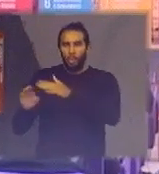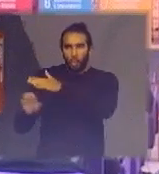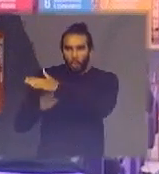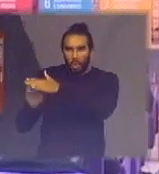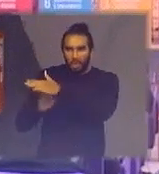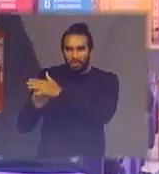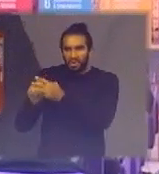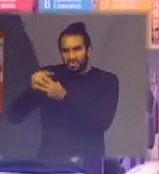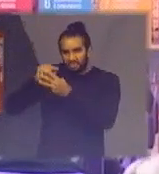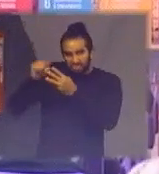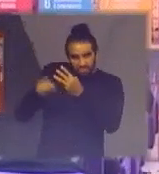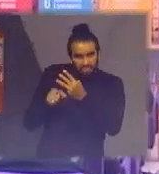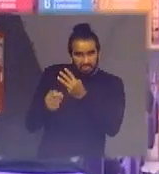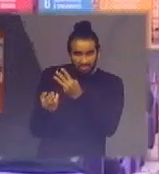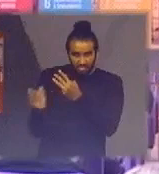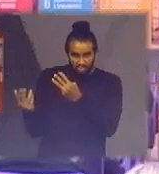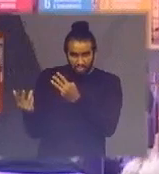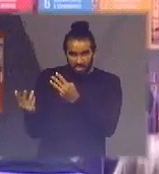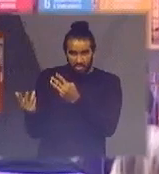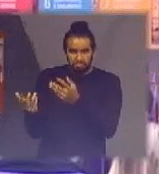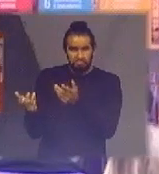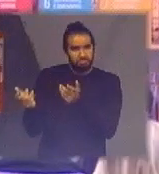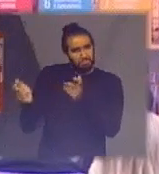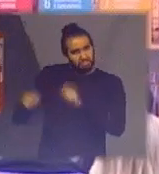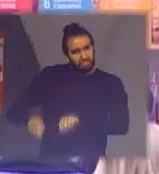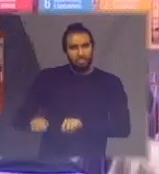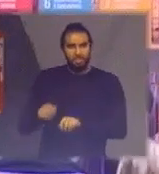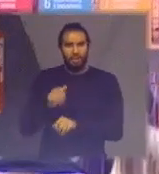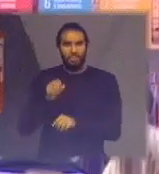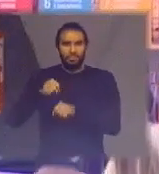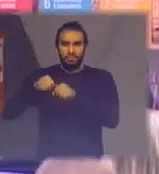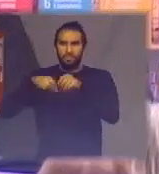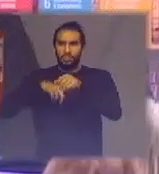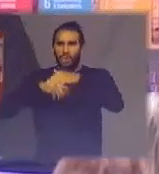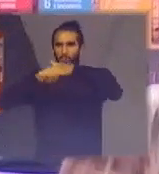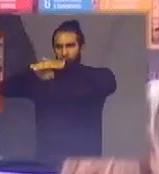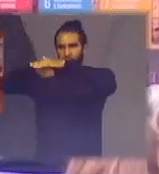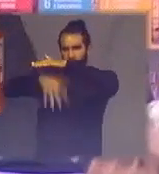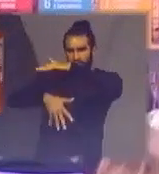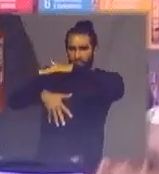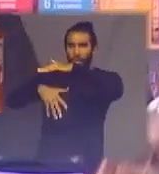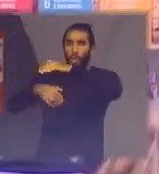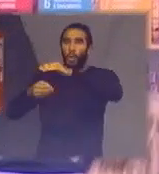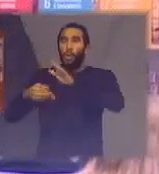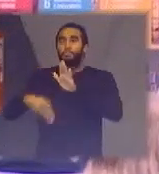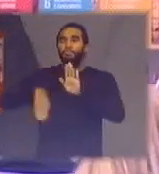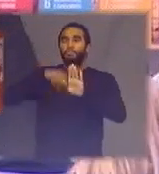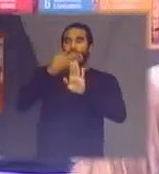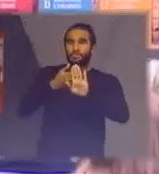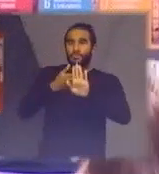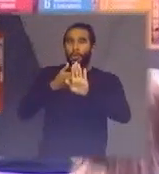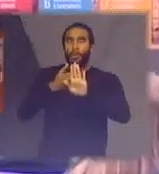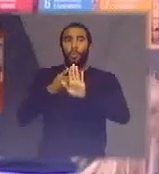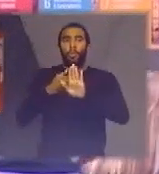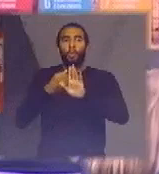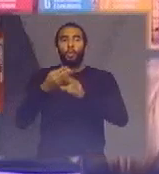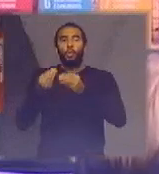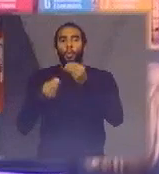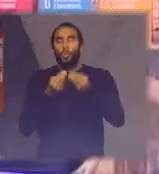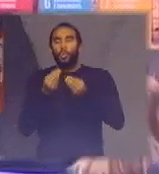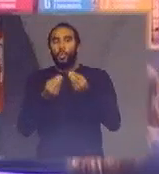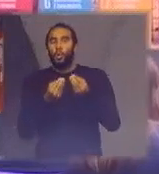três da Green Electrum com uma cadeia por trás ou quer ser um operador dessa cadeia para um